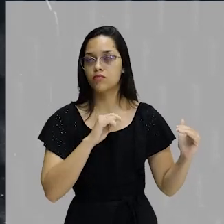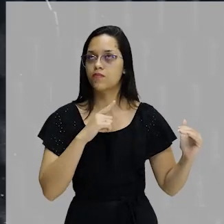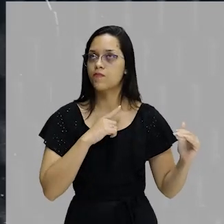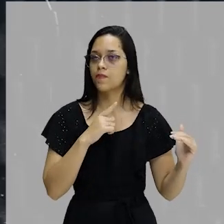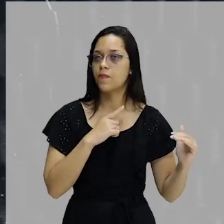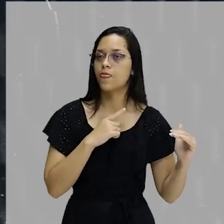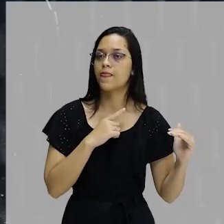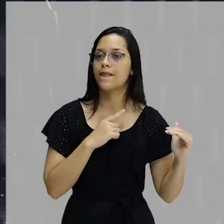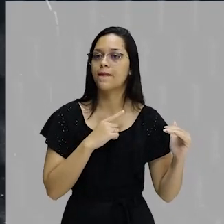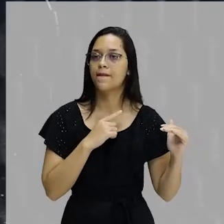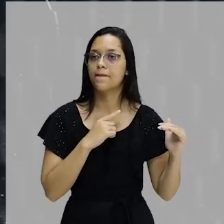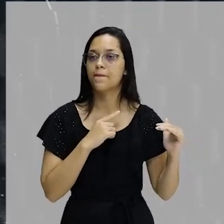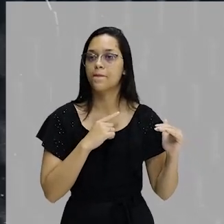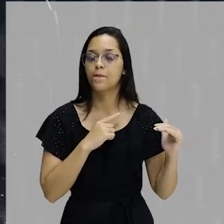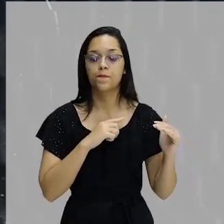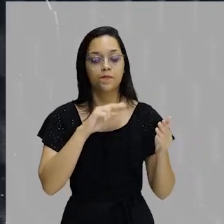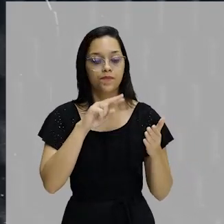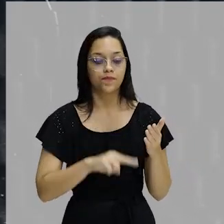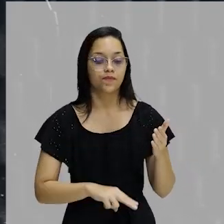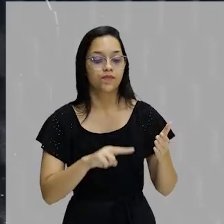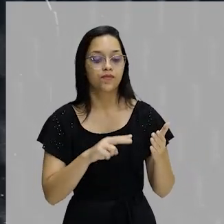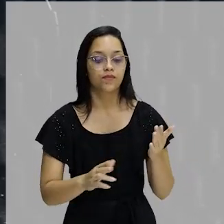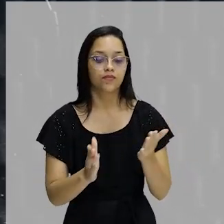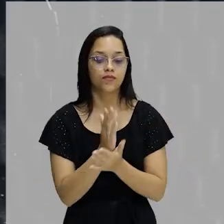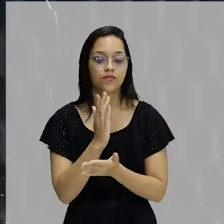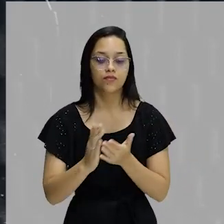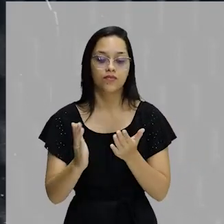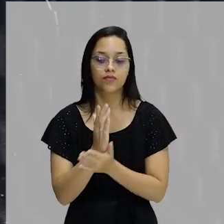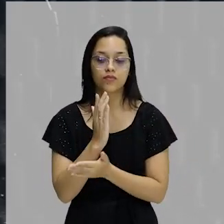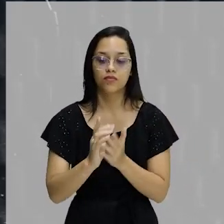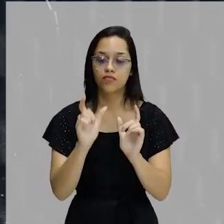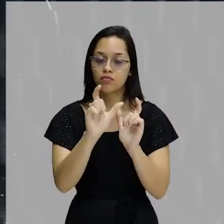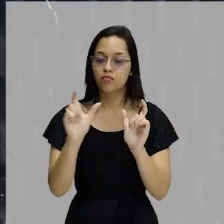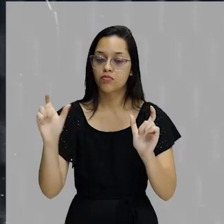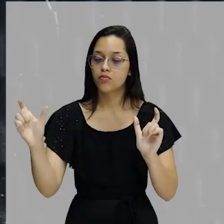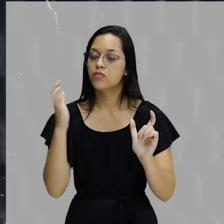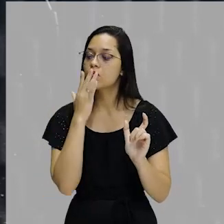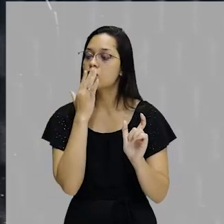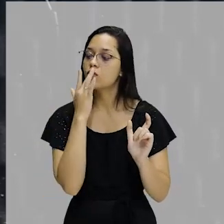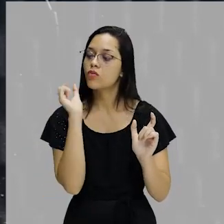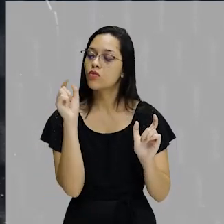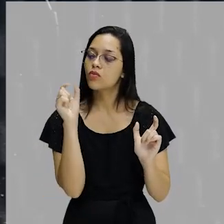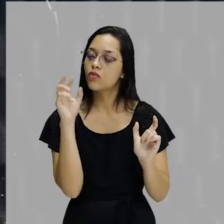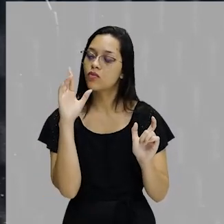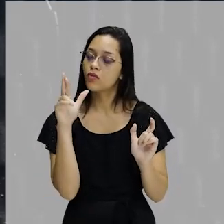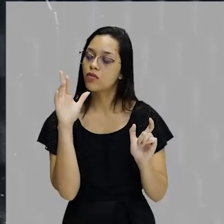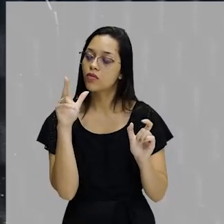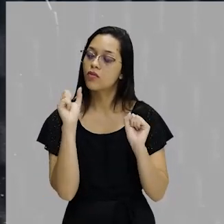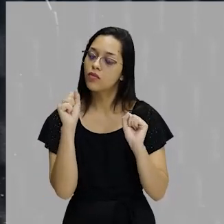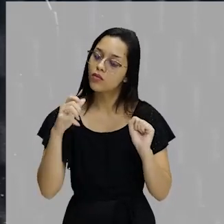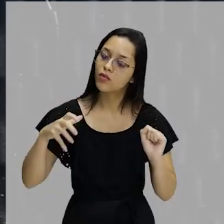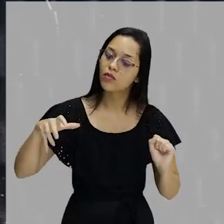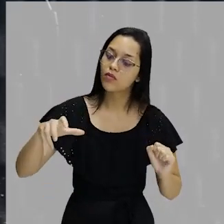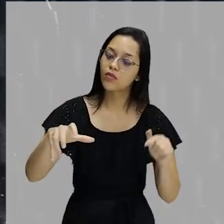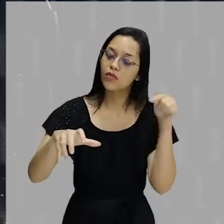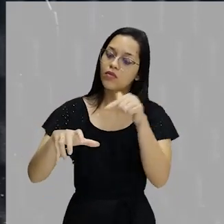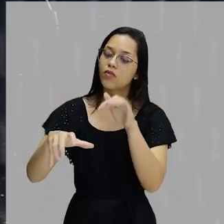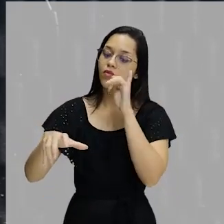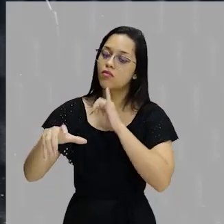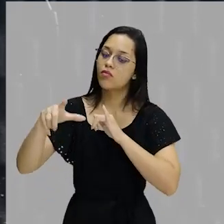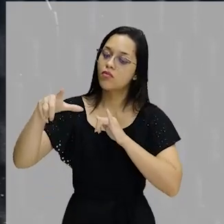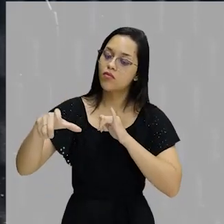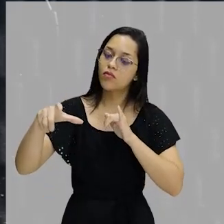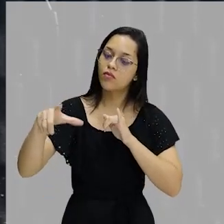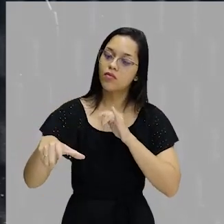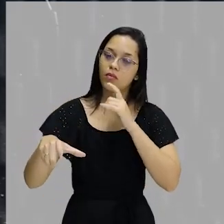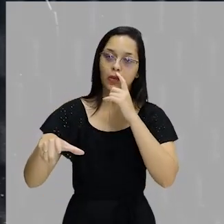exemplo, o conceito de leitura, algumas palavras destacadas, sublinhadas, e disse que você poderia colocar o mouse como exemplo ou